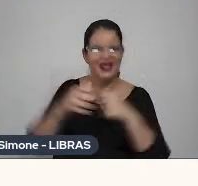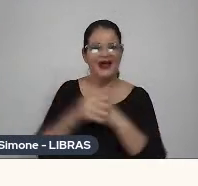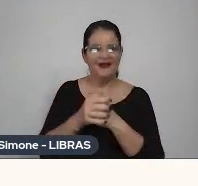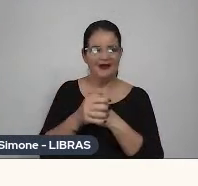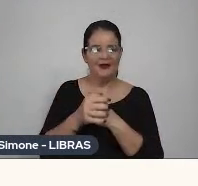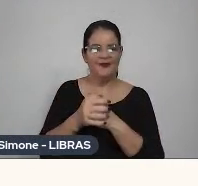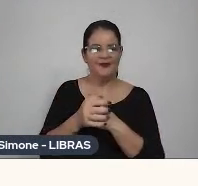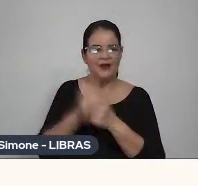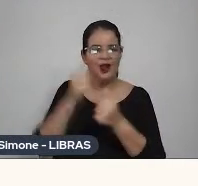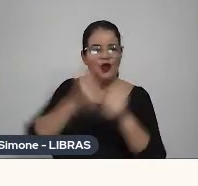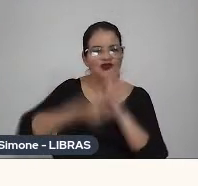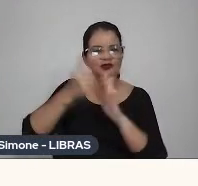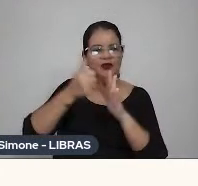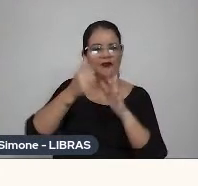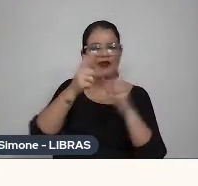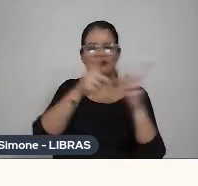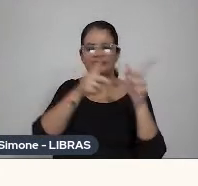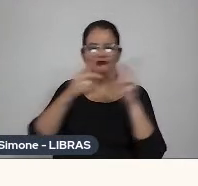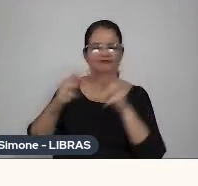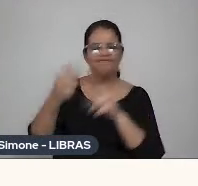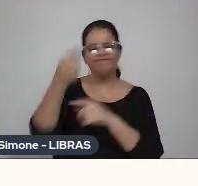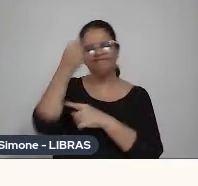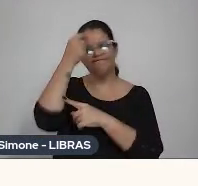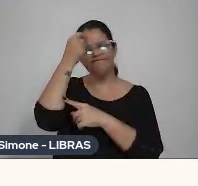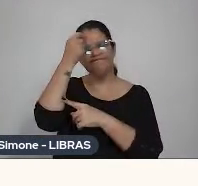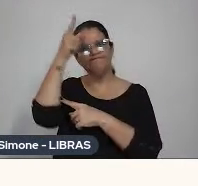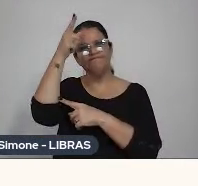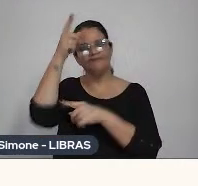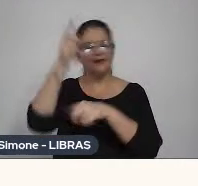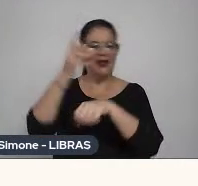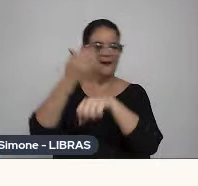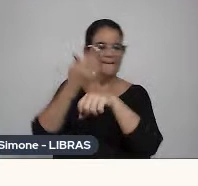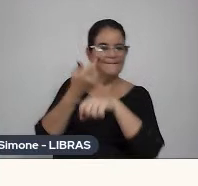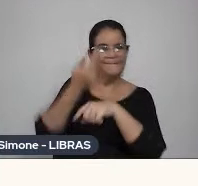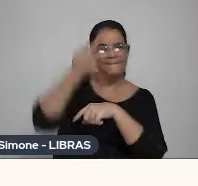primeiro start, assim, que eu pensei para fazer animação